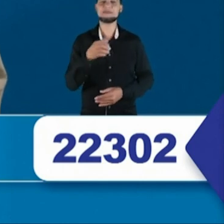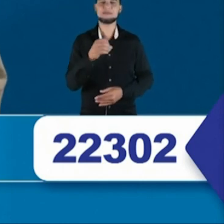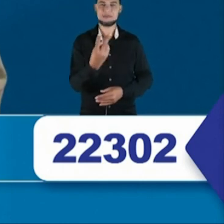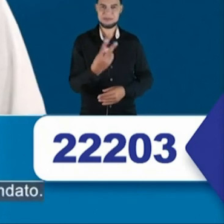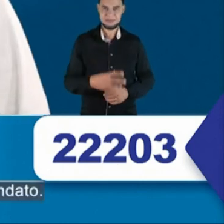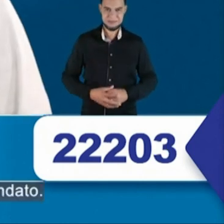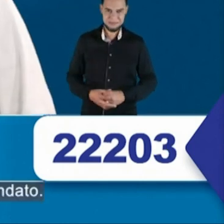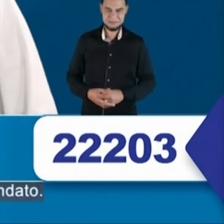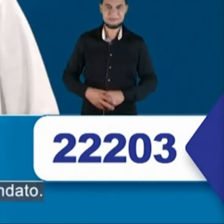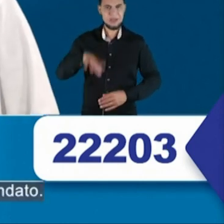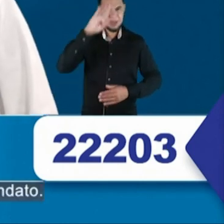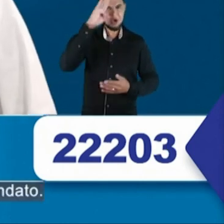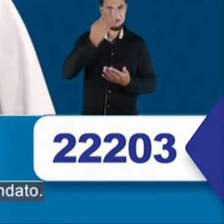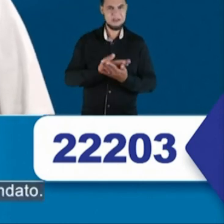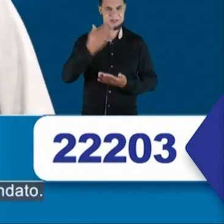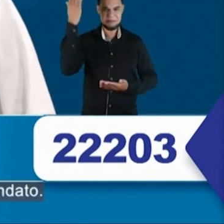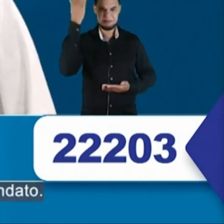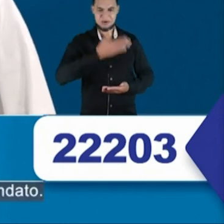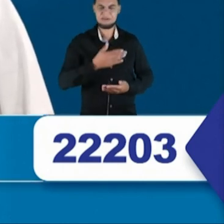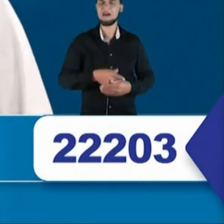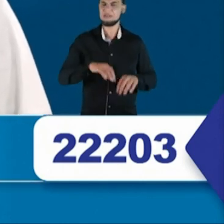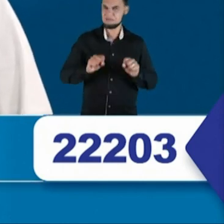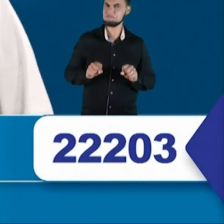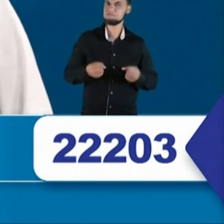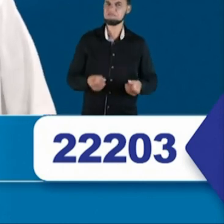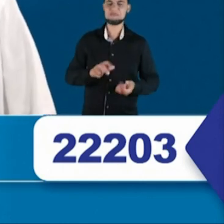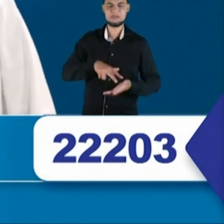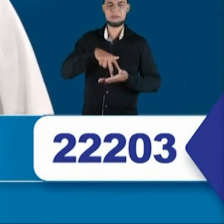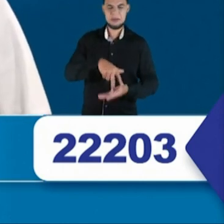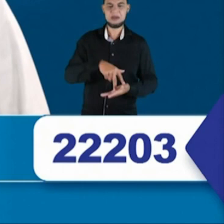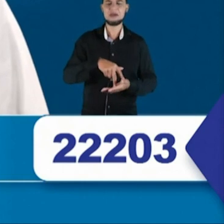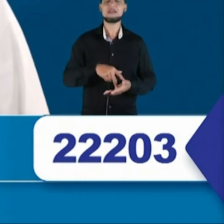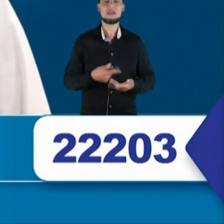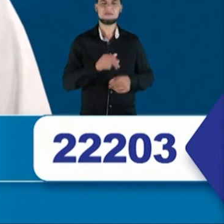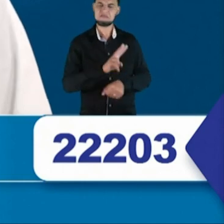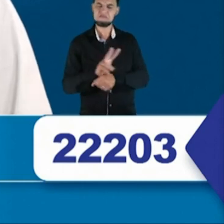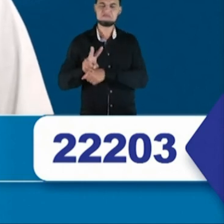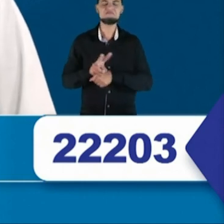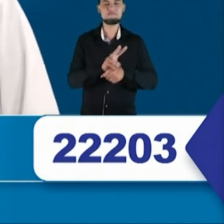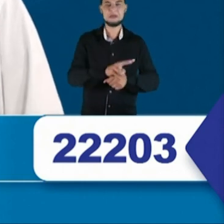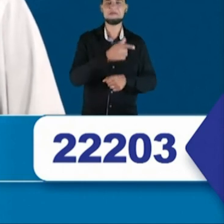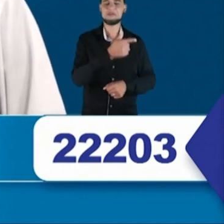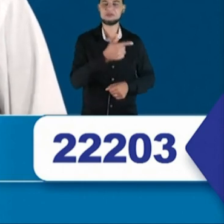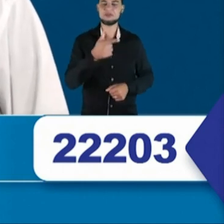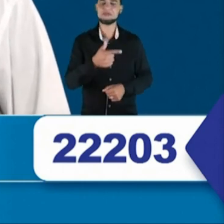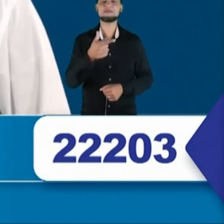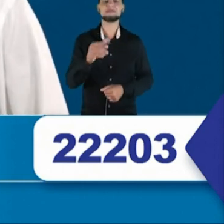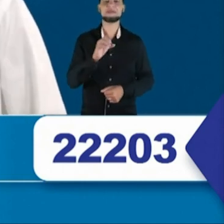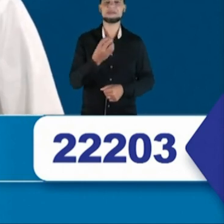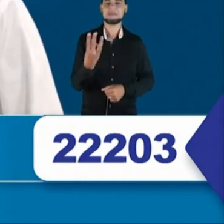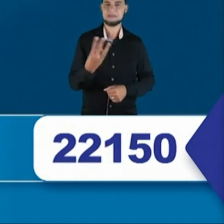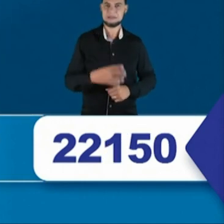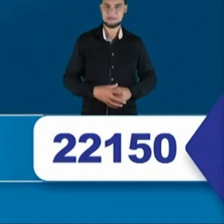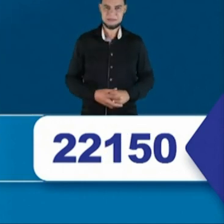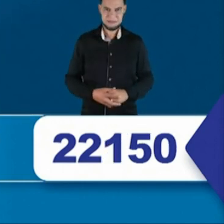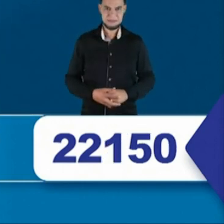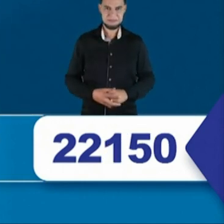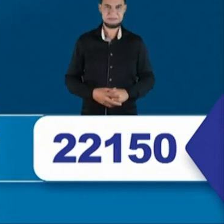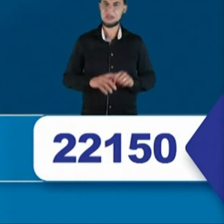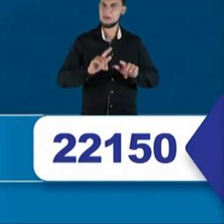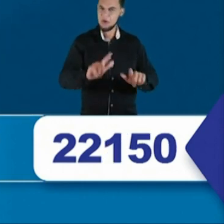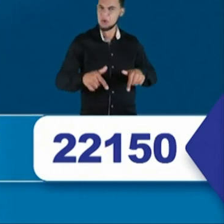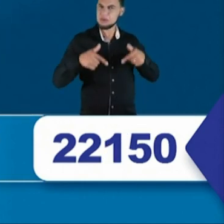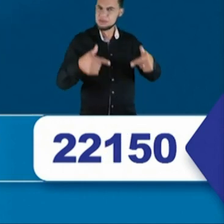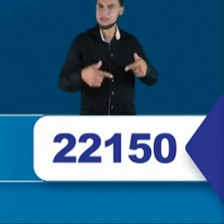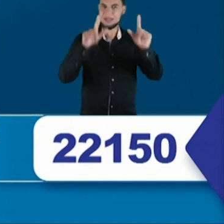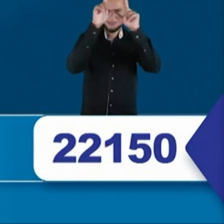302. Confiança aprovada, afirmarei meu mandato. Seu dinheiro bem fiscalizado. Moacir Júnior, 22, 203. Vou lutar